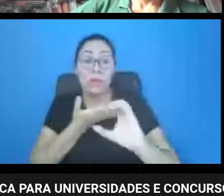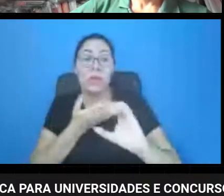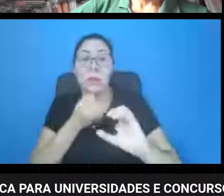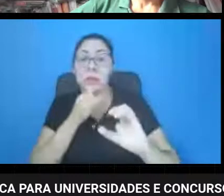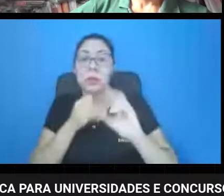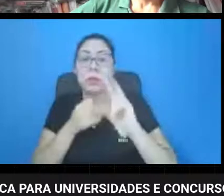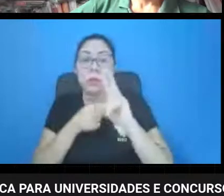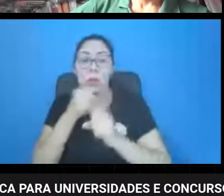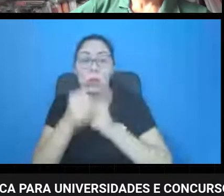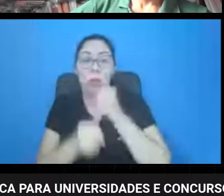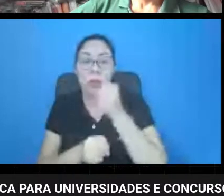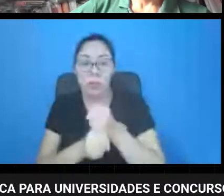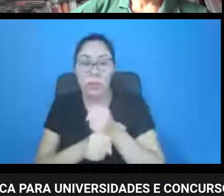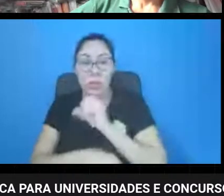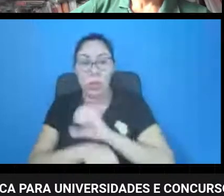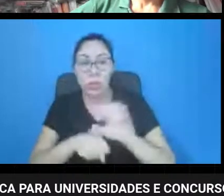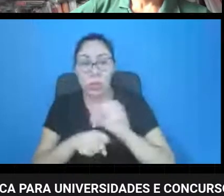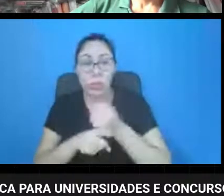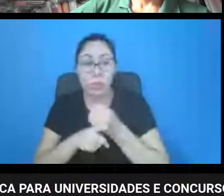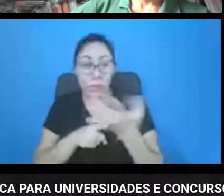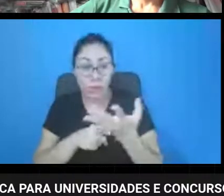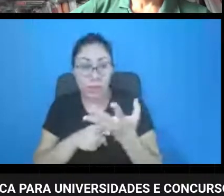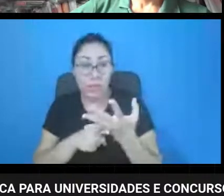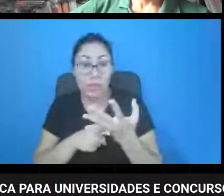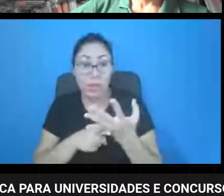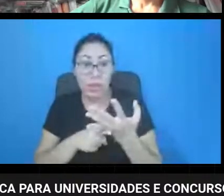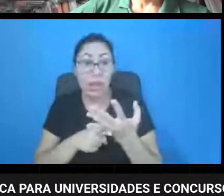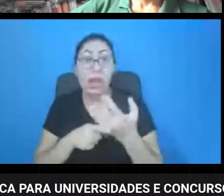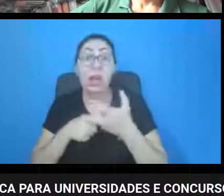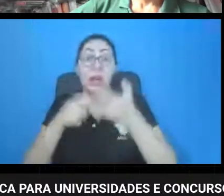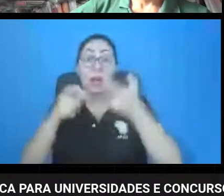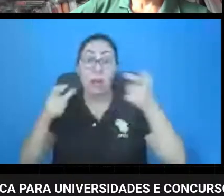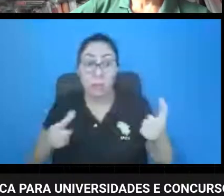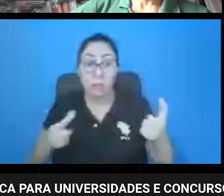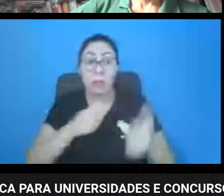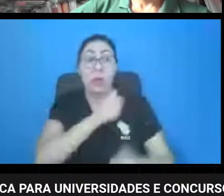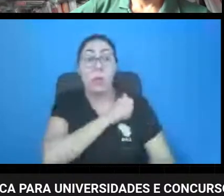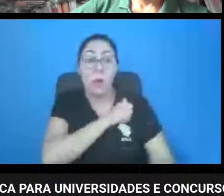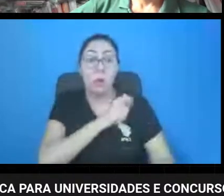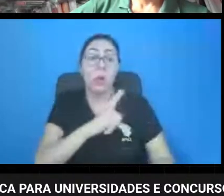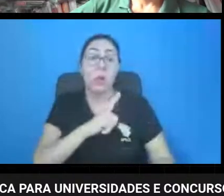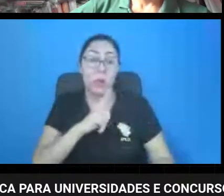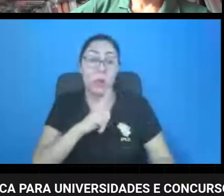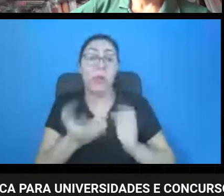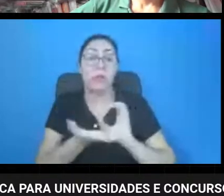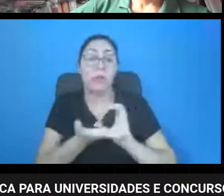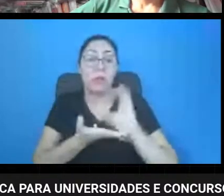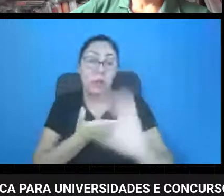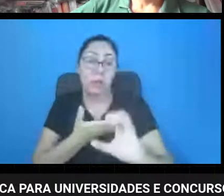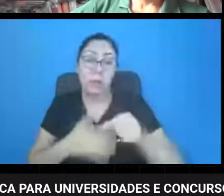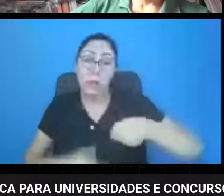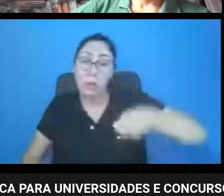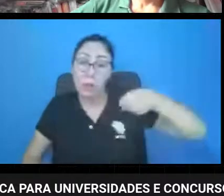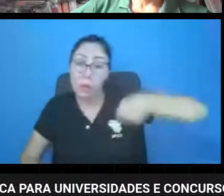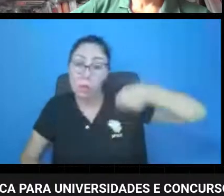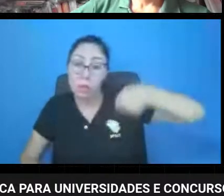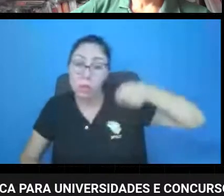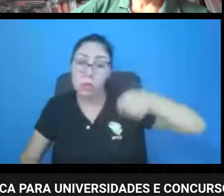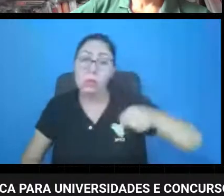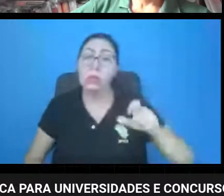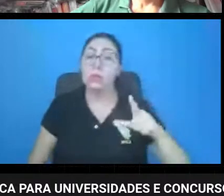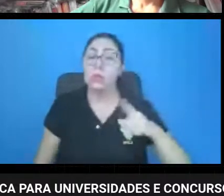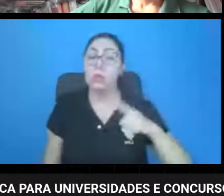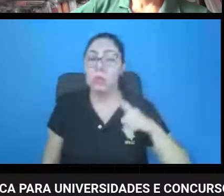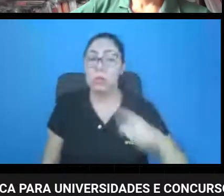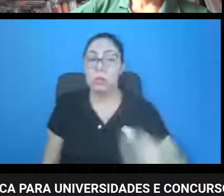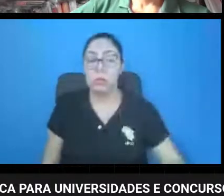física, a maioria dos nossos alunos tem financiamento através de bolsas e daí em diante, ou